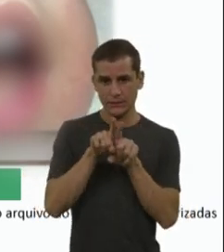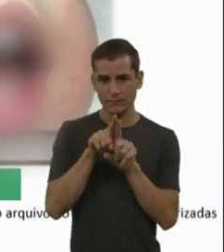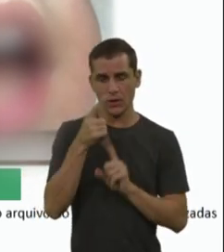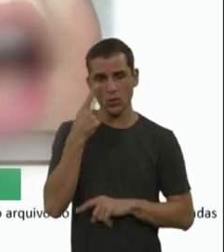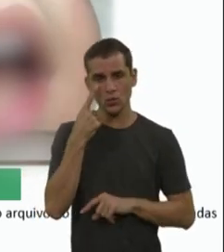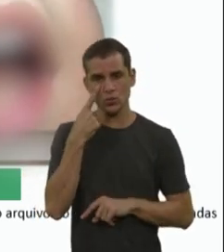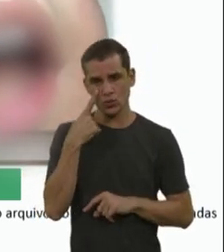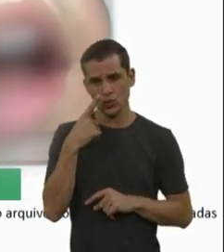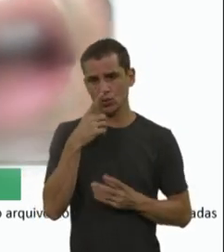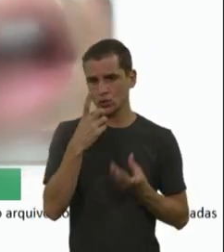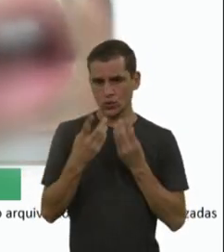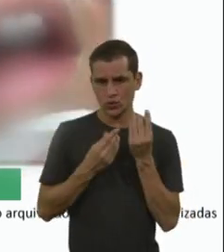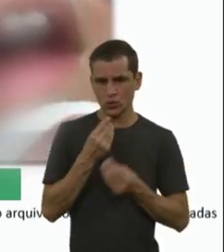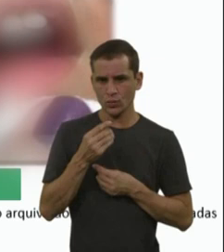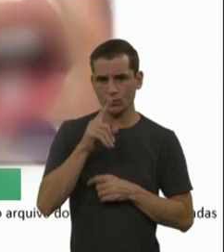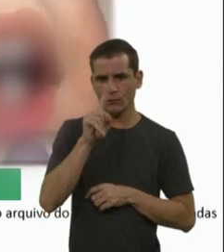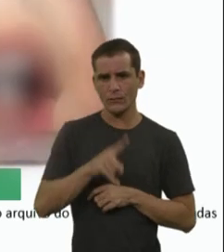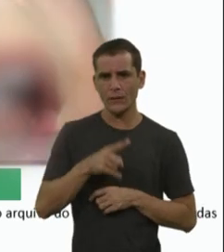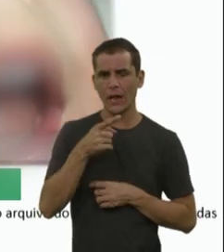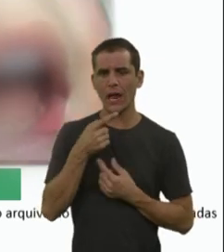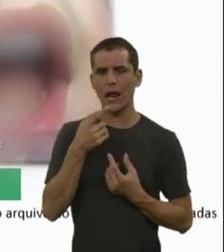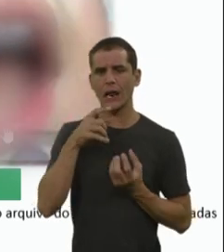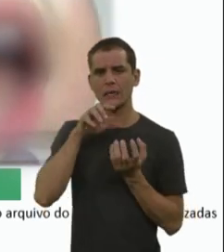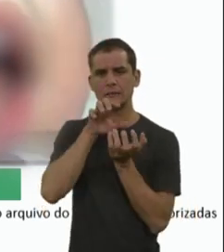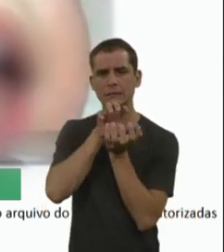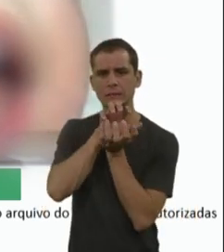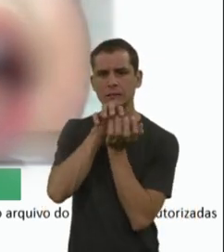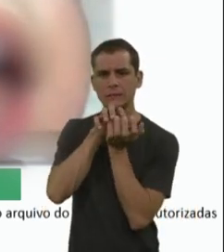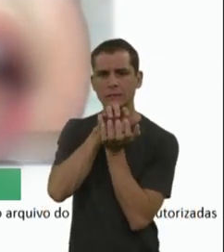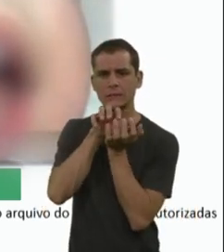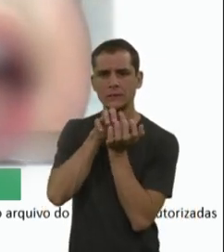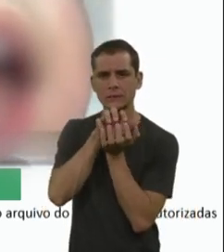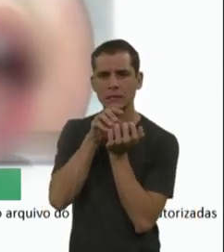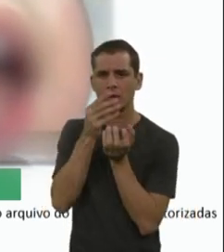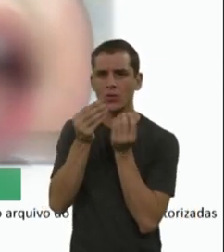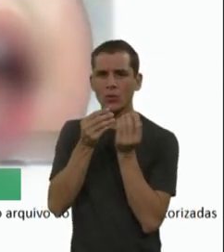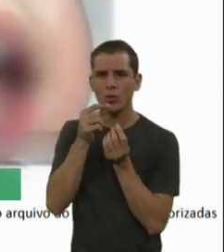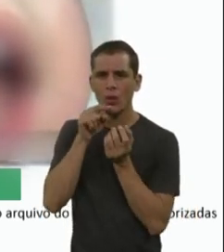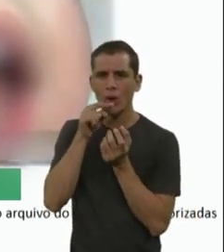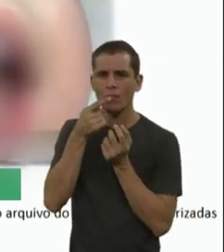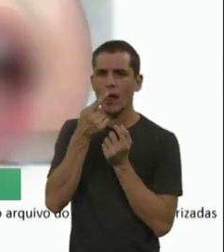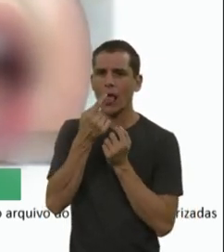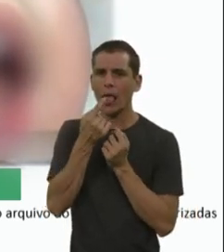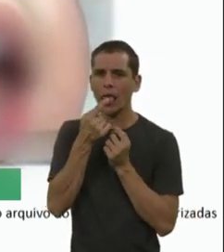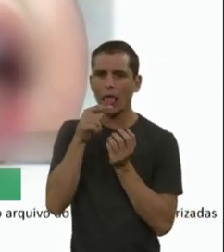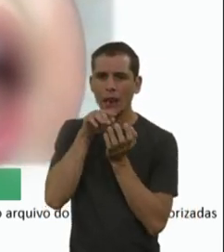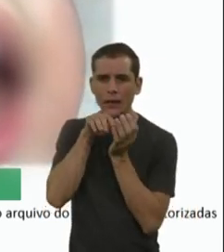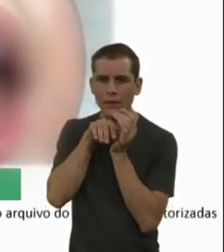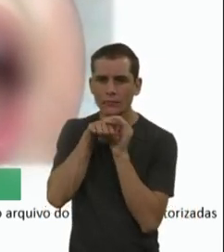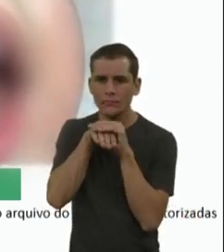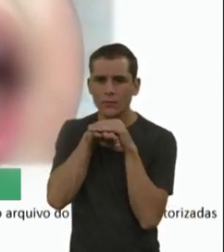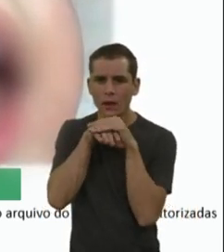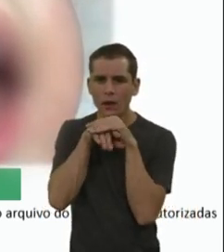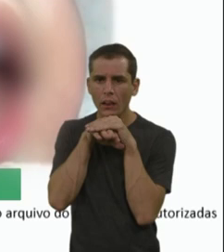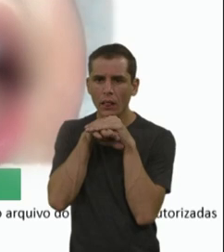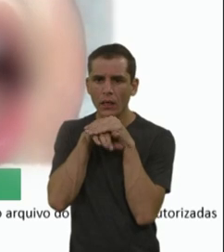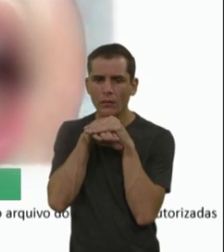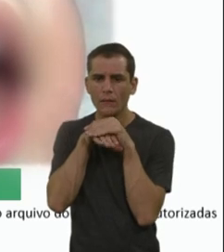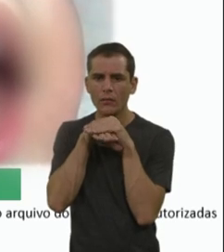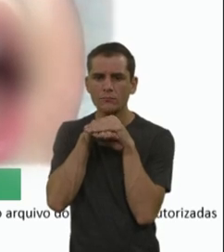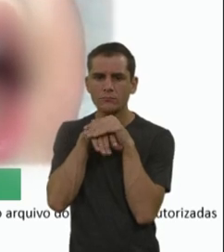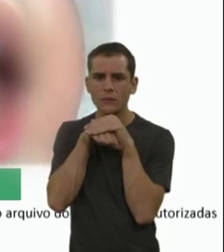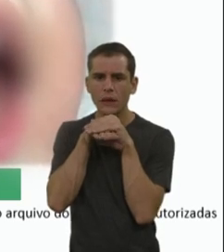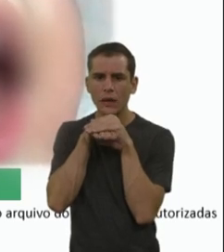embora não em 100%, que são a presença dessas fasciculações de língua. E aqui eu faço um alerta, não pesquisem